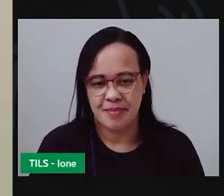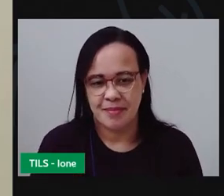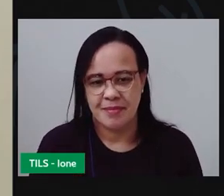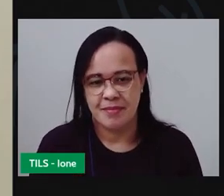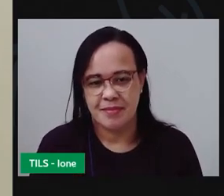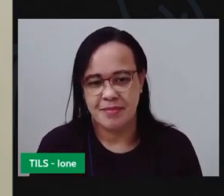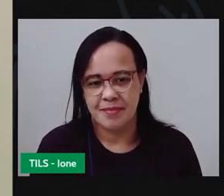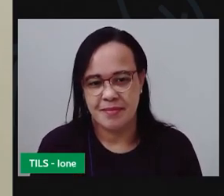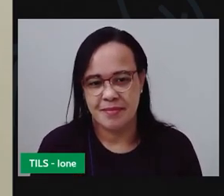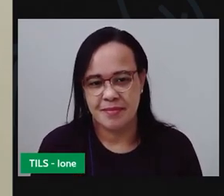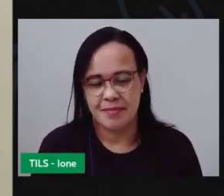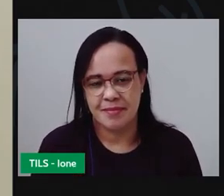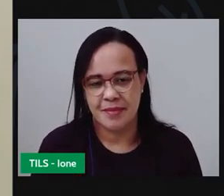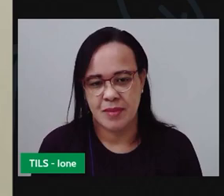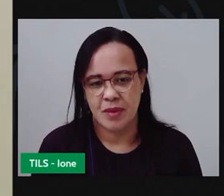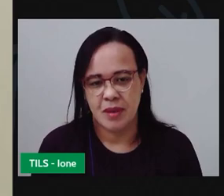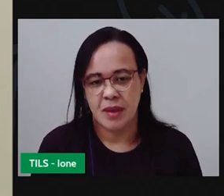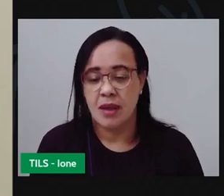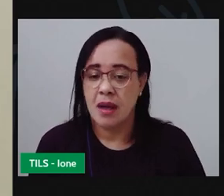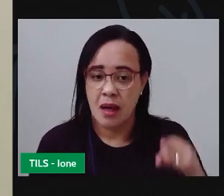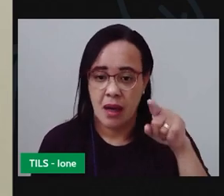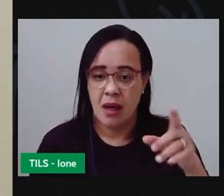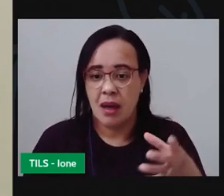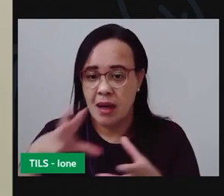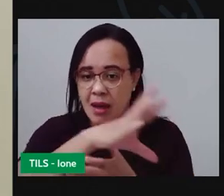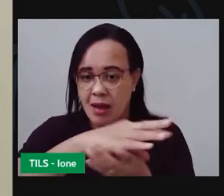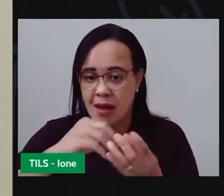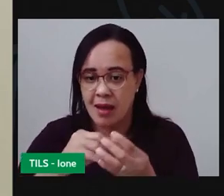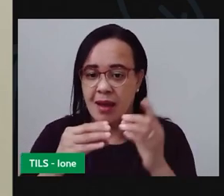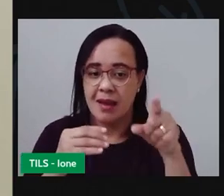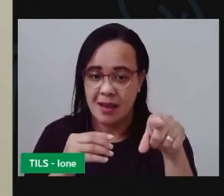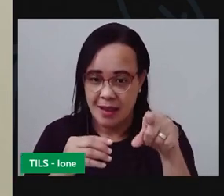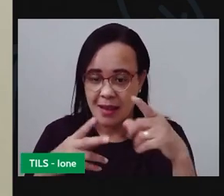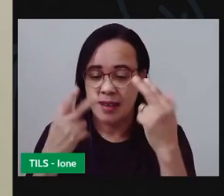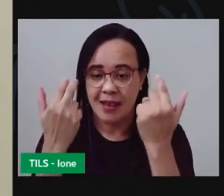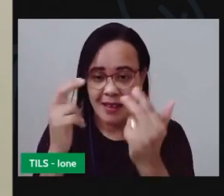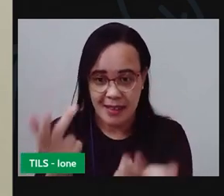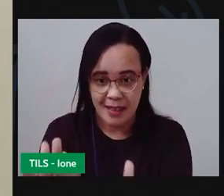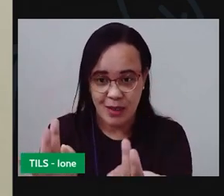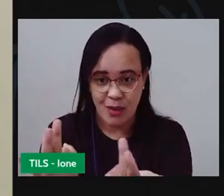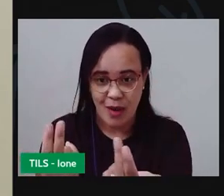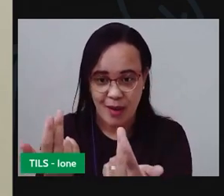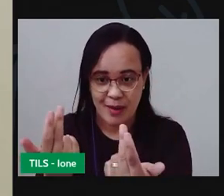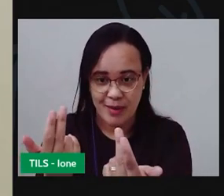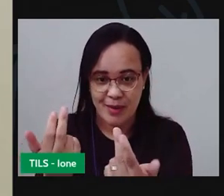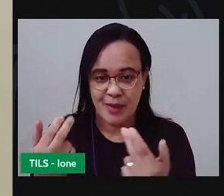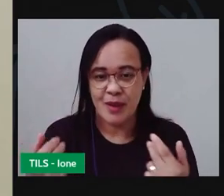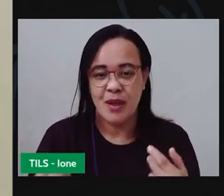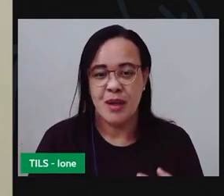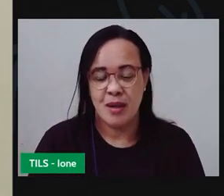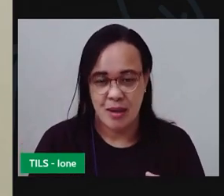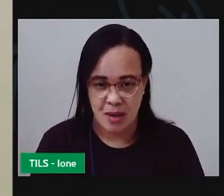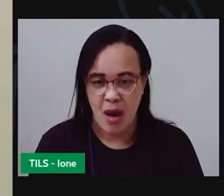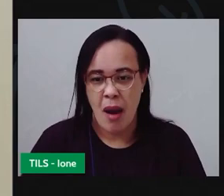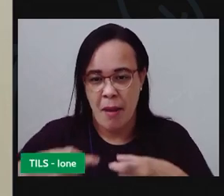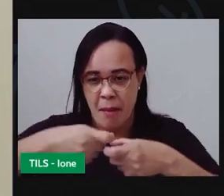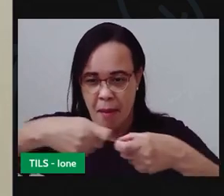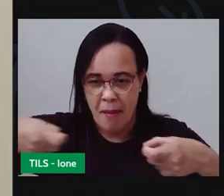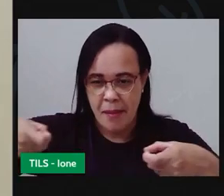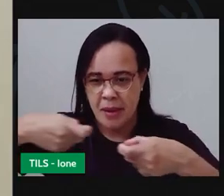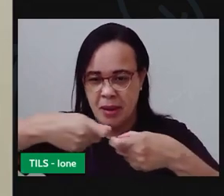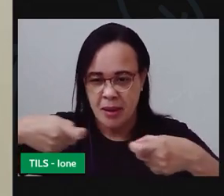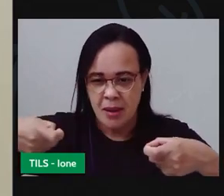toda envolvida com fita adesiva e depois você vai utilizar para puxar